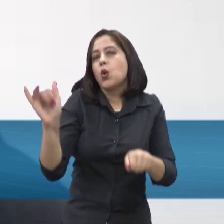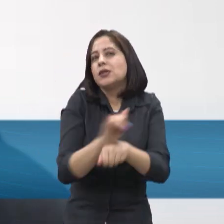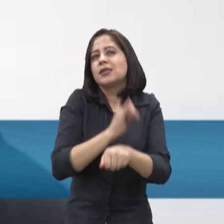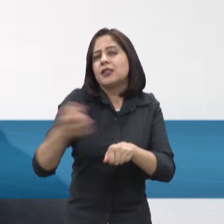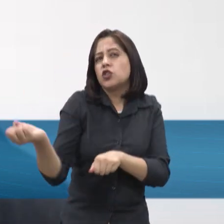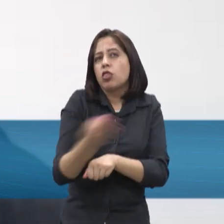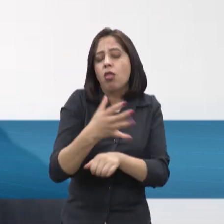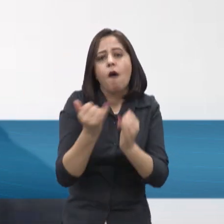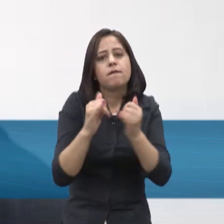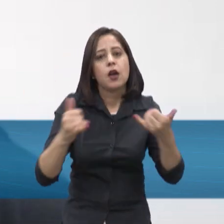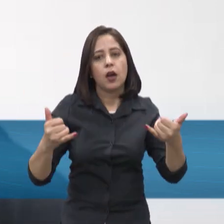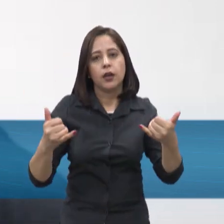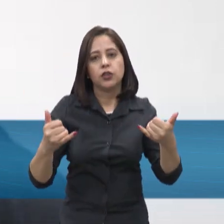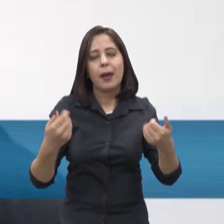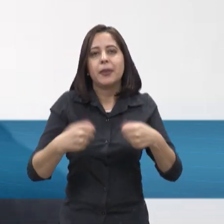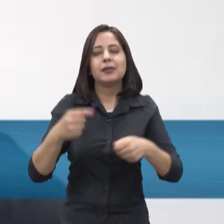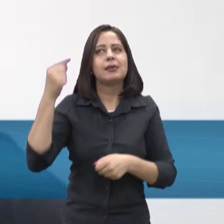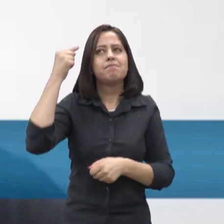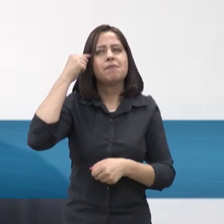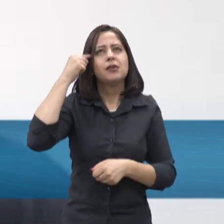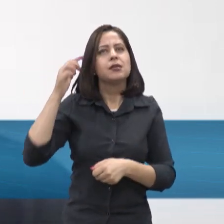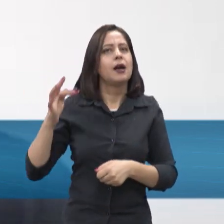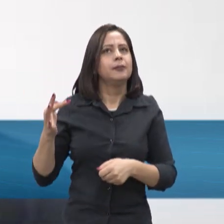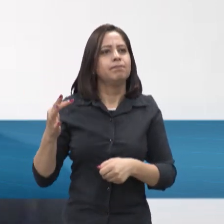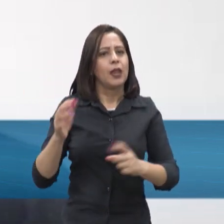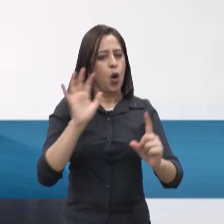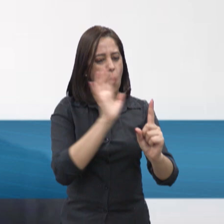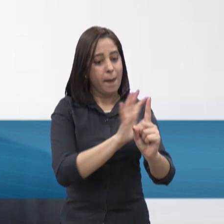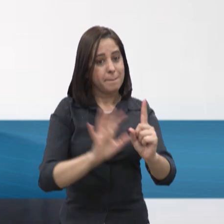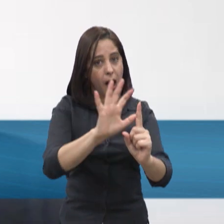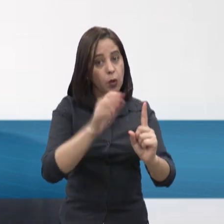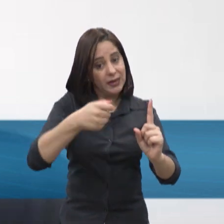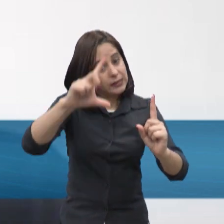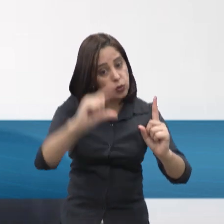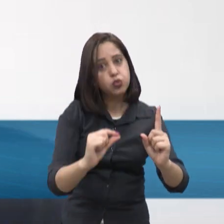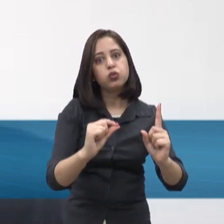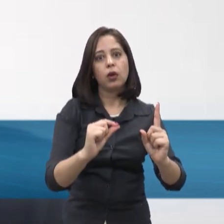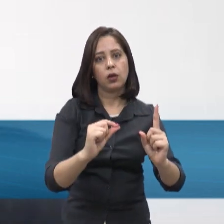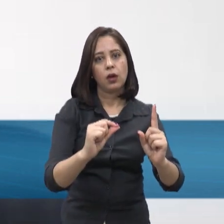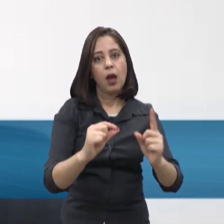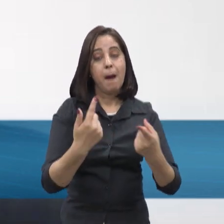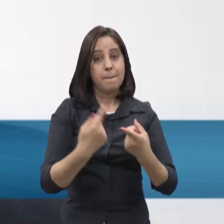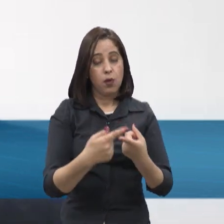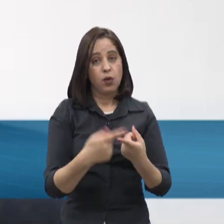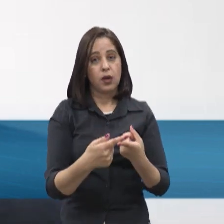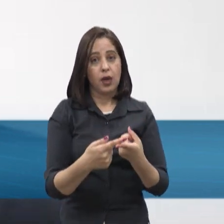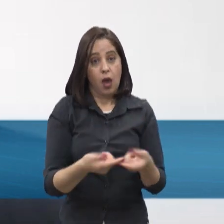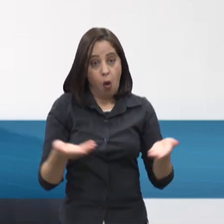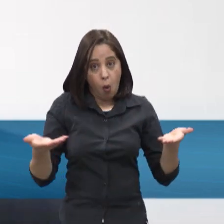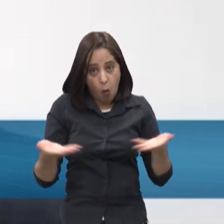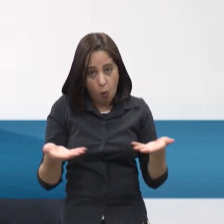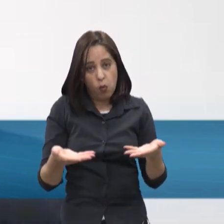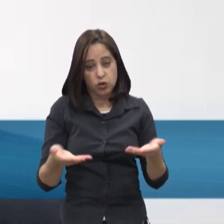tem que se ter em mente esse horizonte de que os impactos têm que ser atenuados. A energia hoje, da forma como é